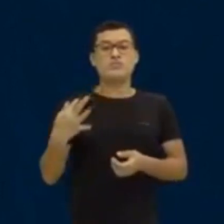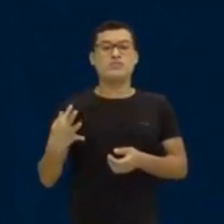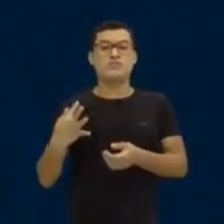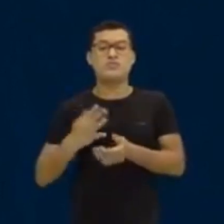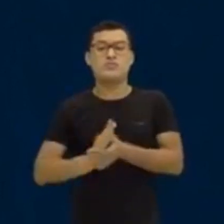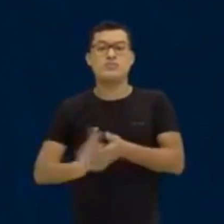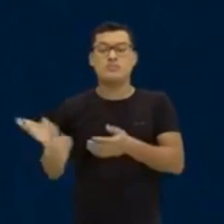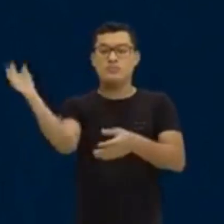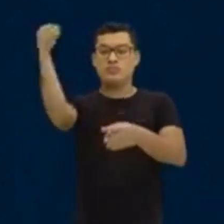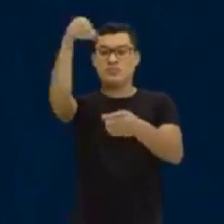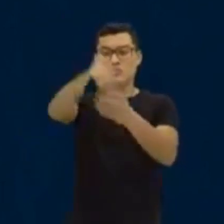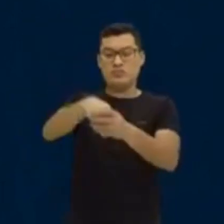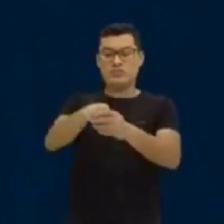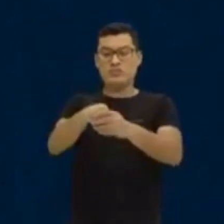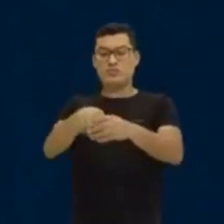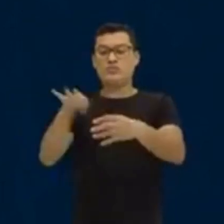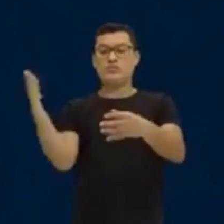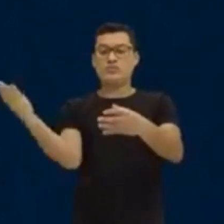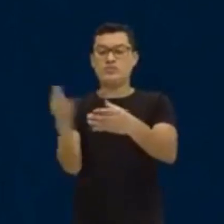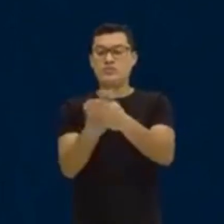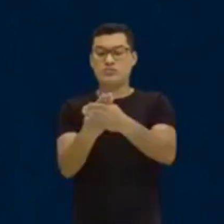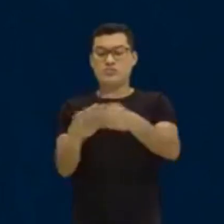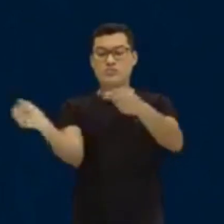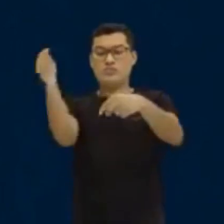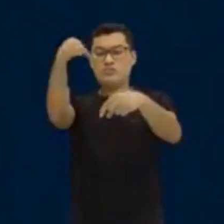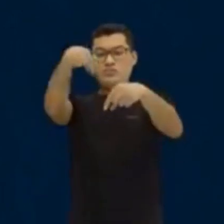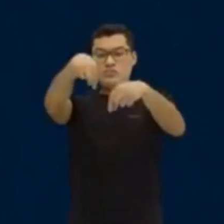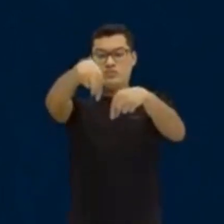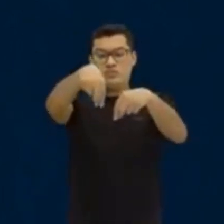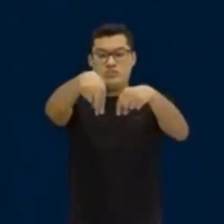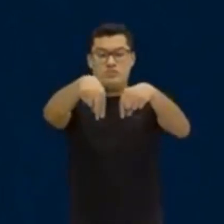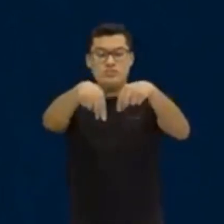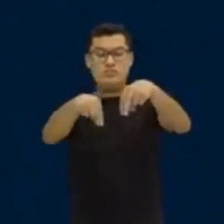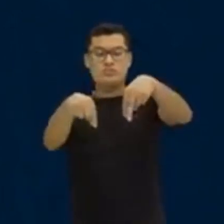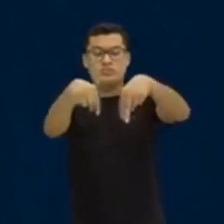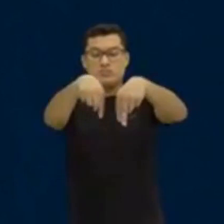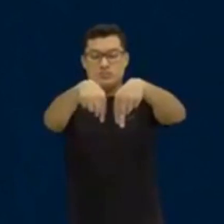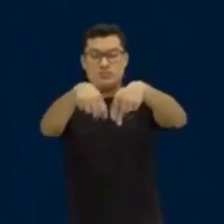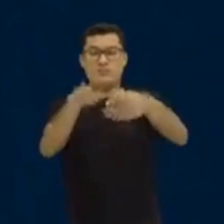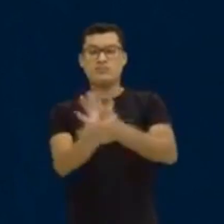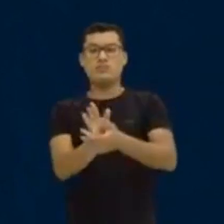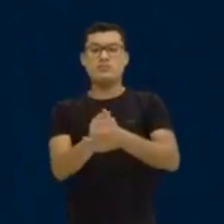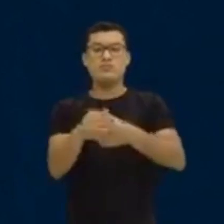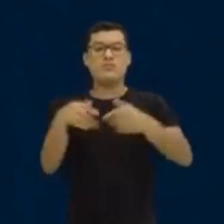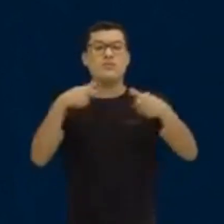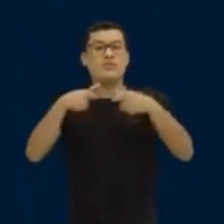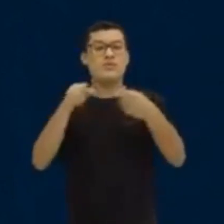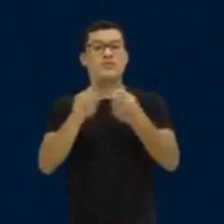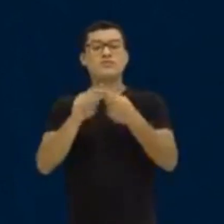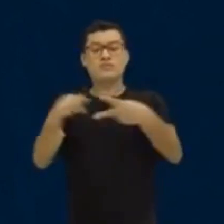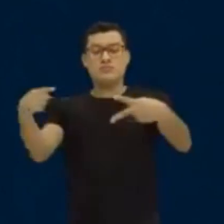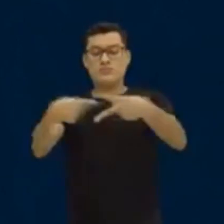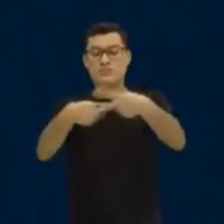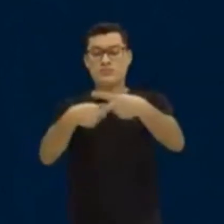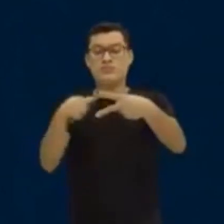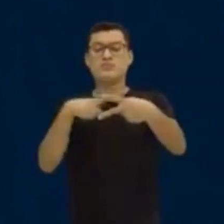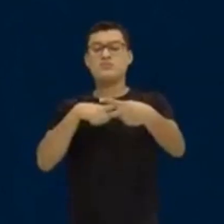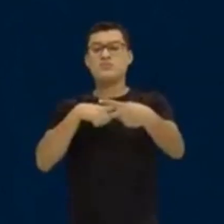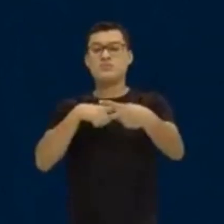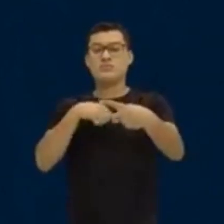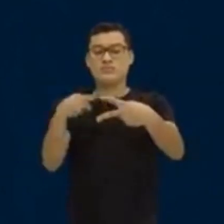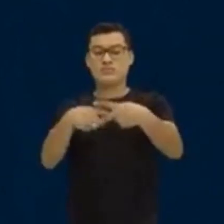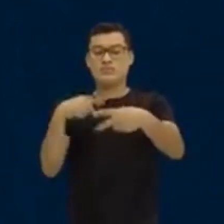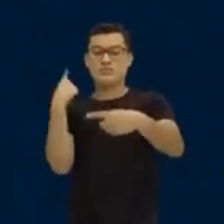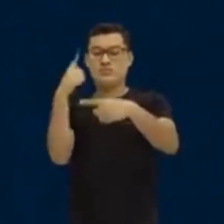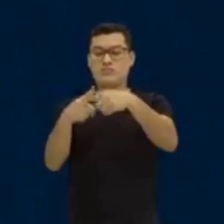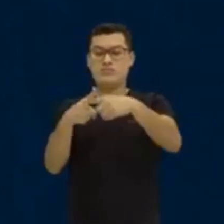números naturais que a gente já viu, ele trabalha com os números negativos, tá? E eu tenho aqui, além deles,